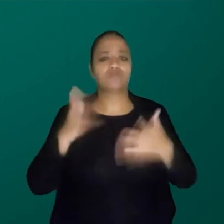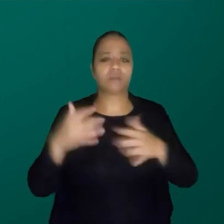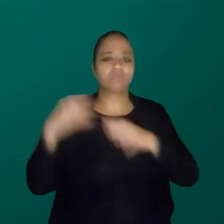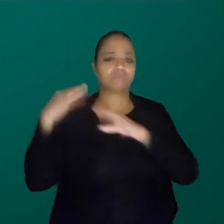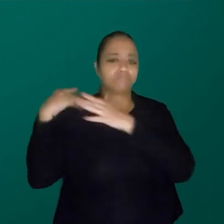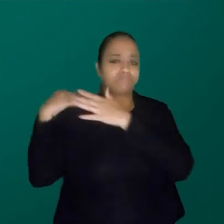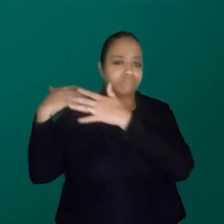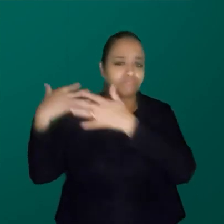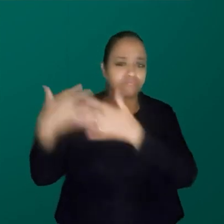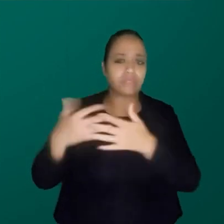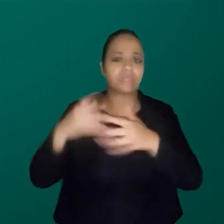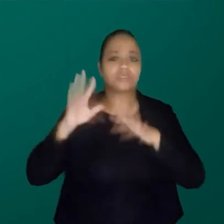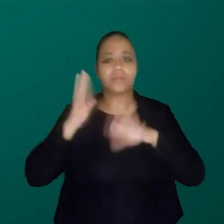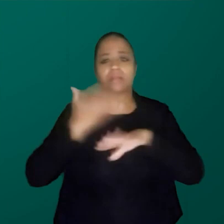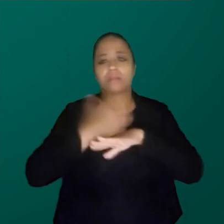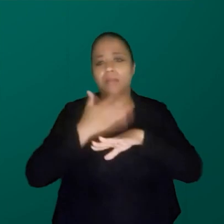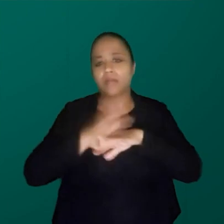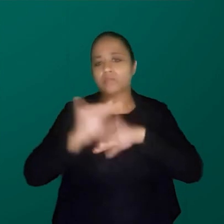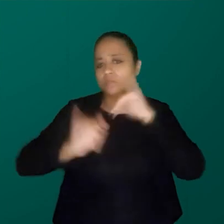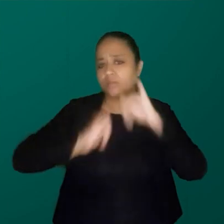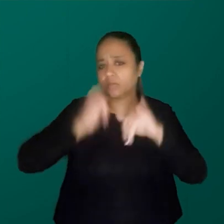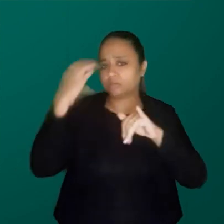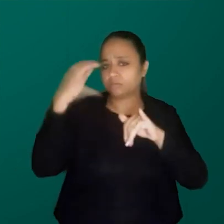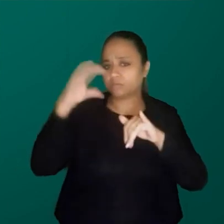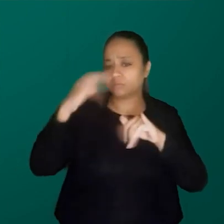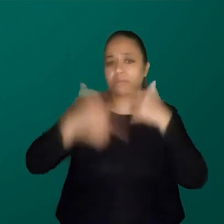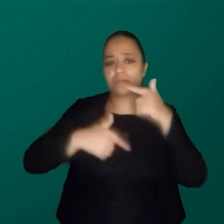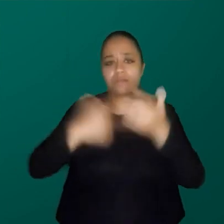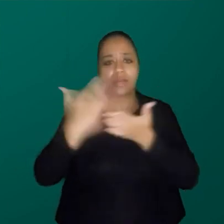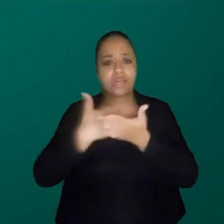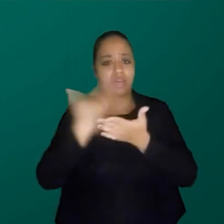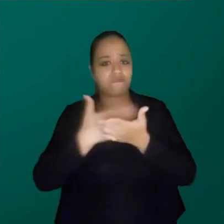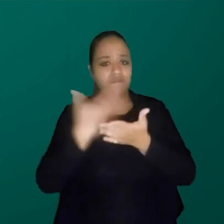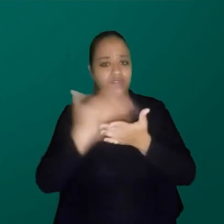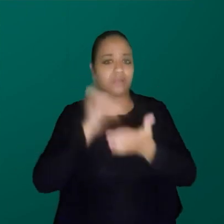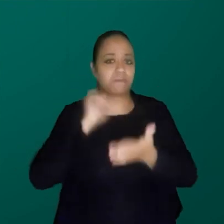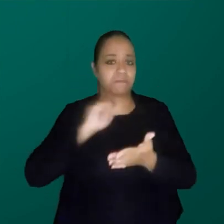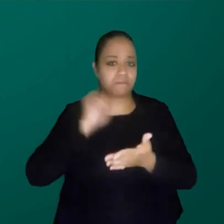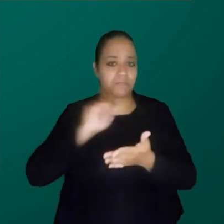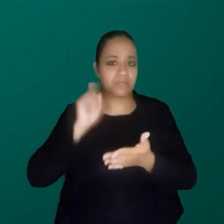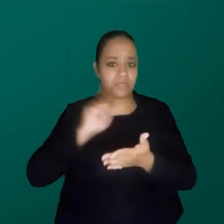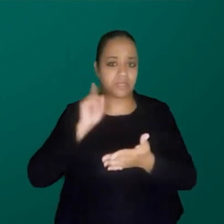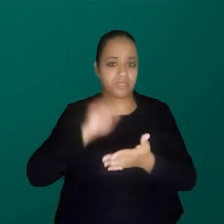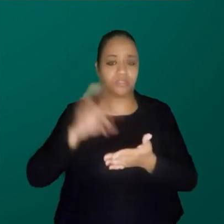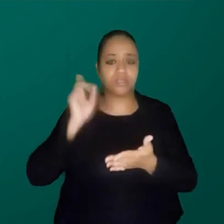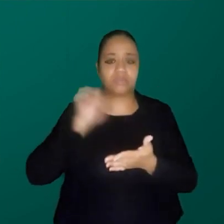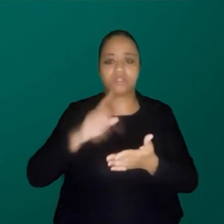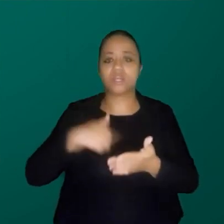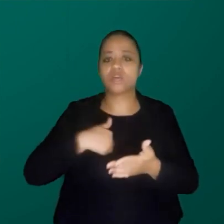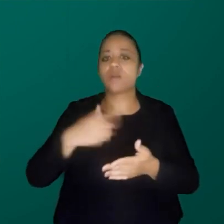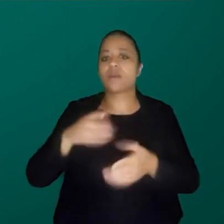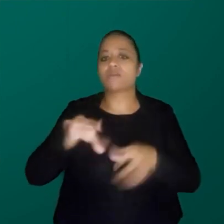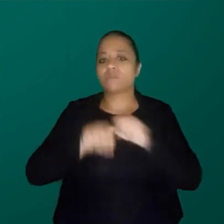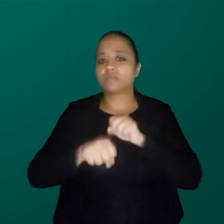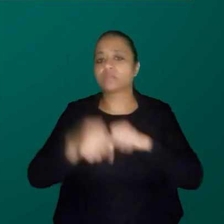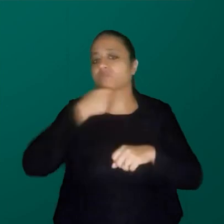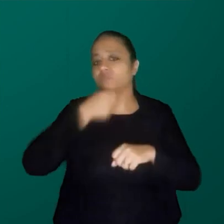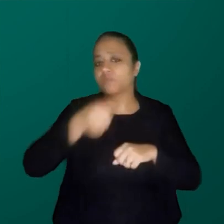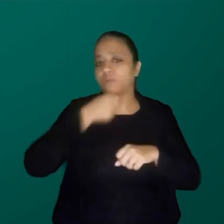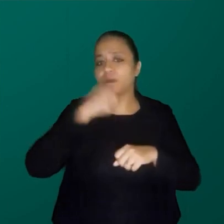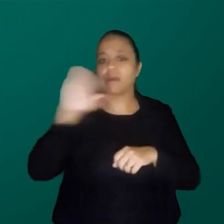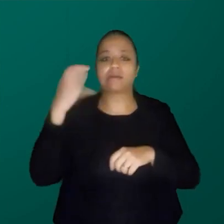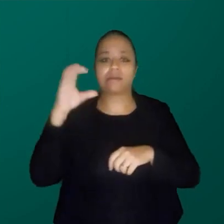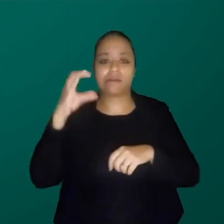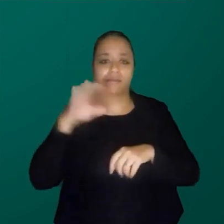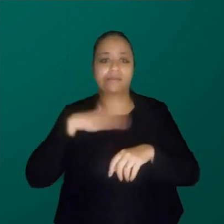prática de divulgação científica, eu trabalhava na revista Minas Faz Ciência, ela da FAPM, e eu era jornalista de ciências, enfim, mas